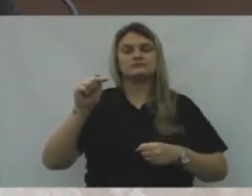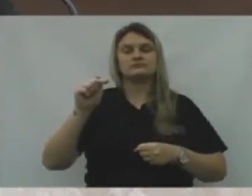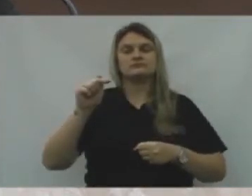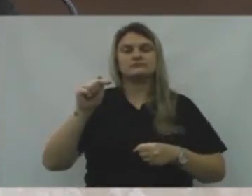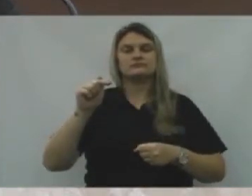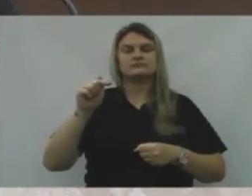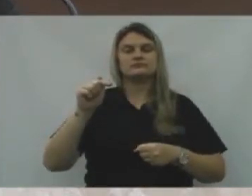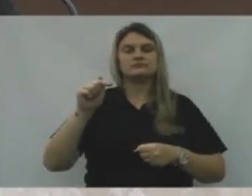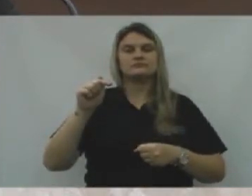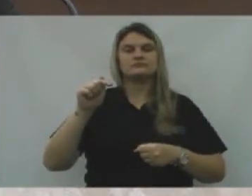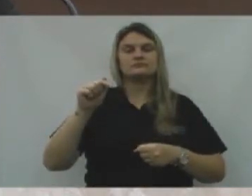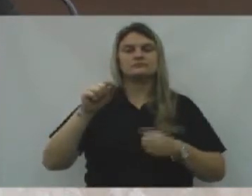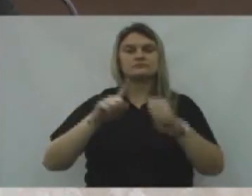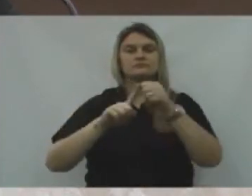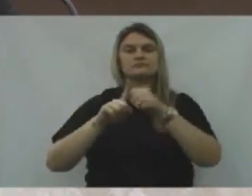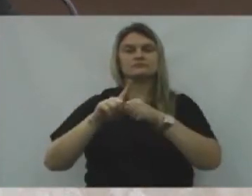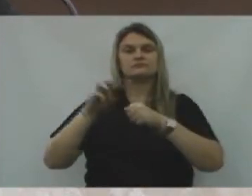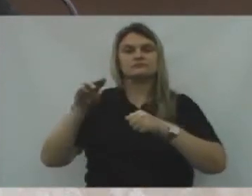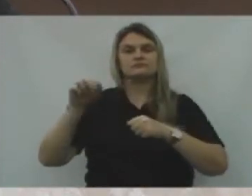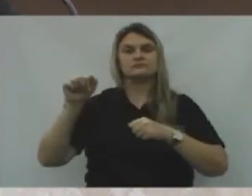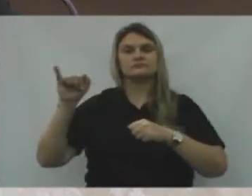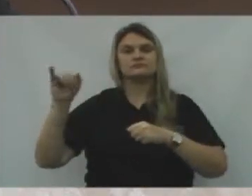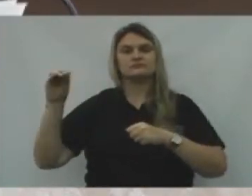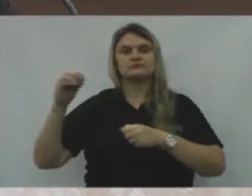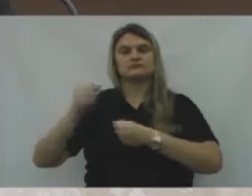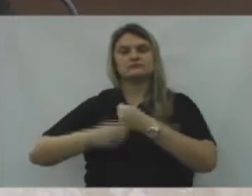De maio de 2017,